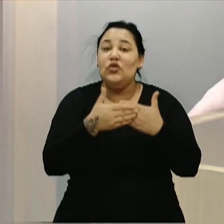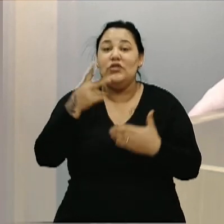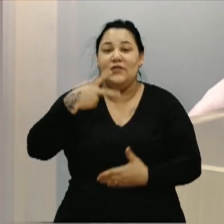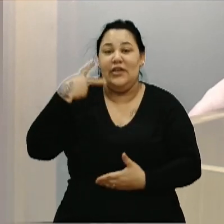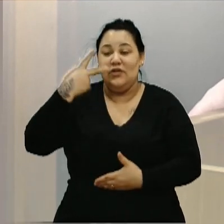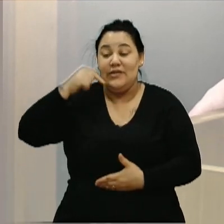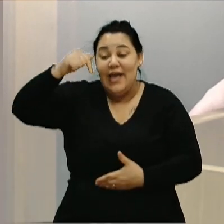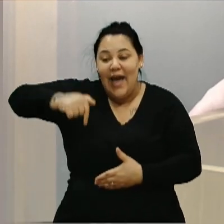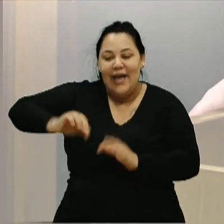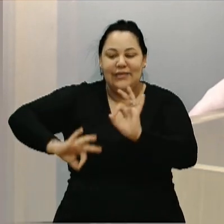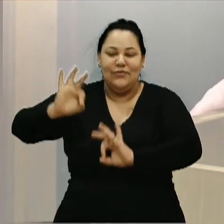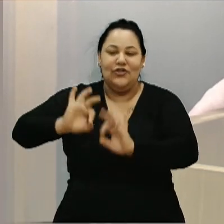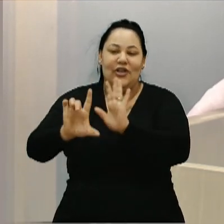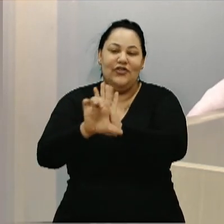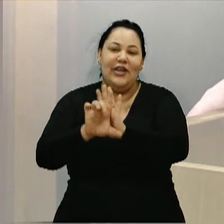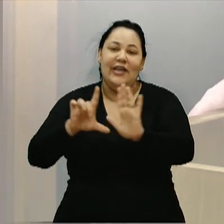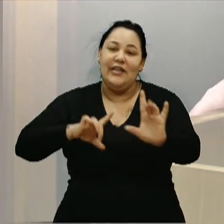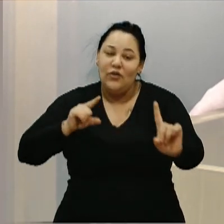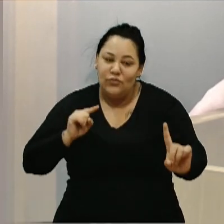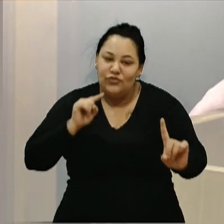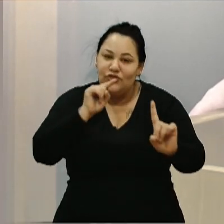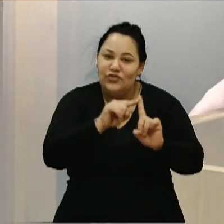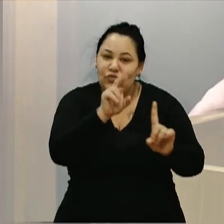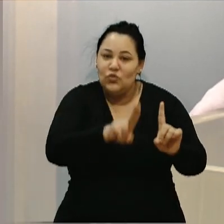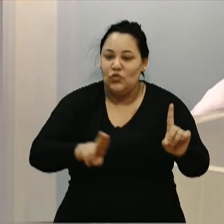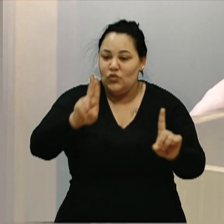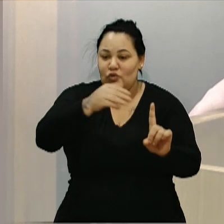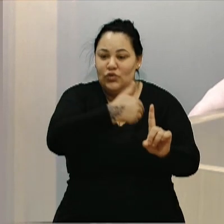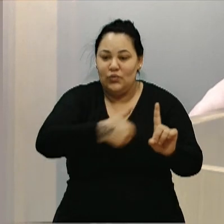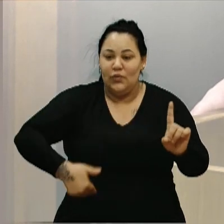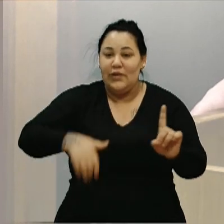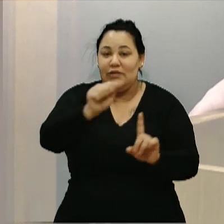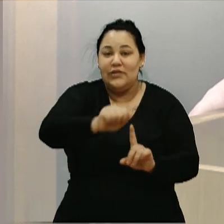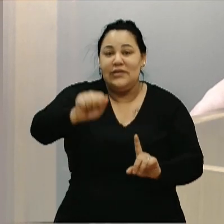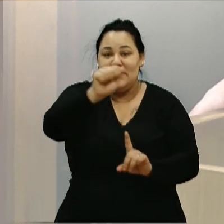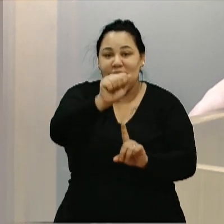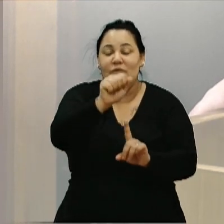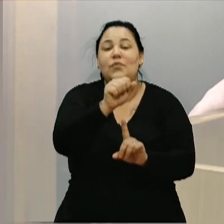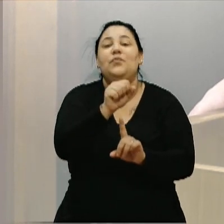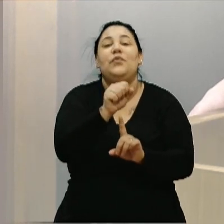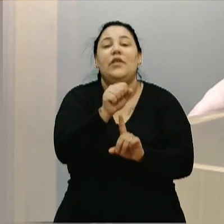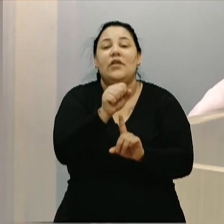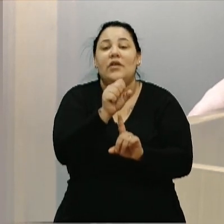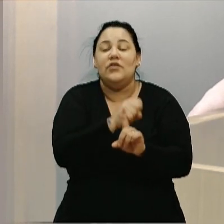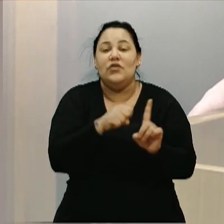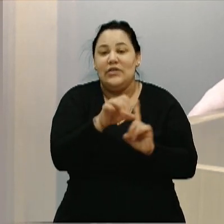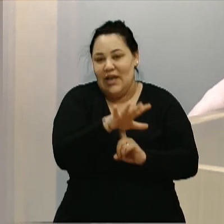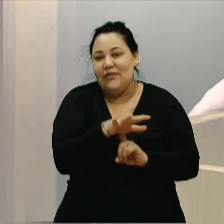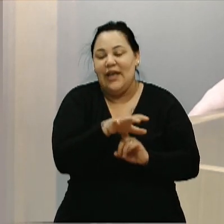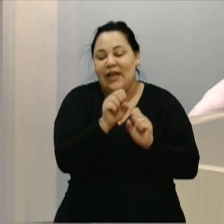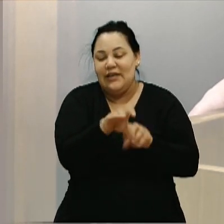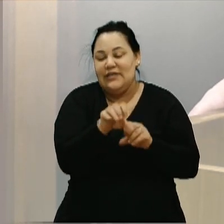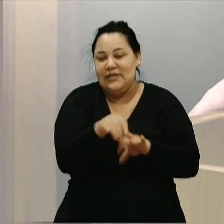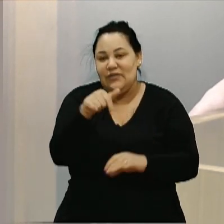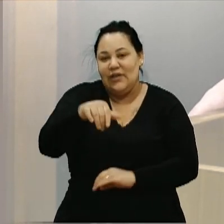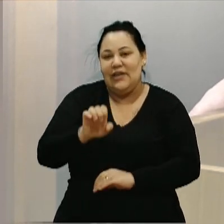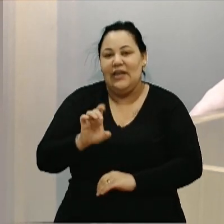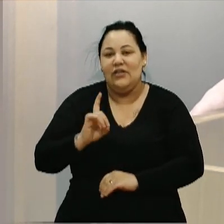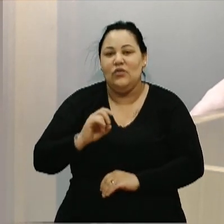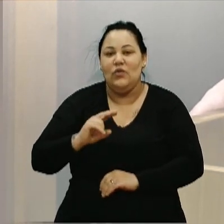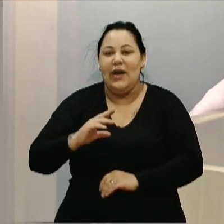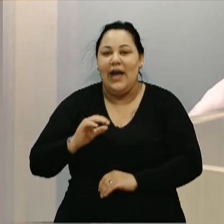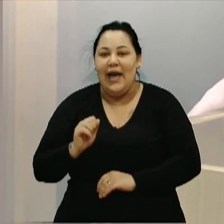de lei visando declarar como utilidade pública a Associação de Educação Integral Educaritá de Caxias do Sul.